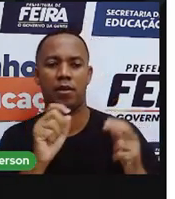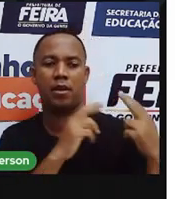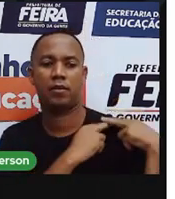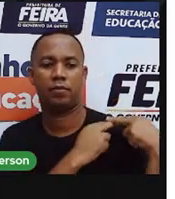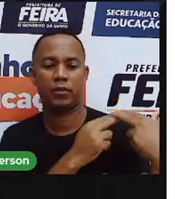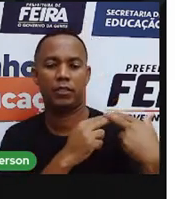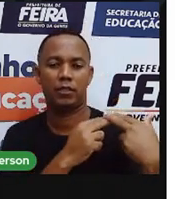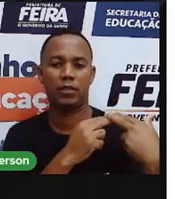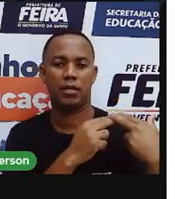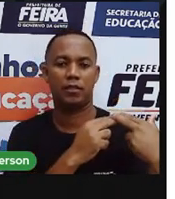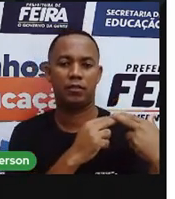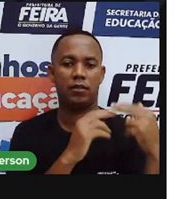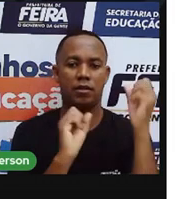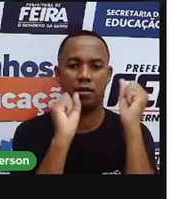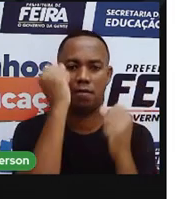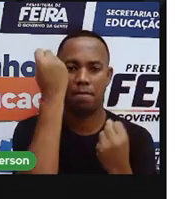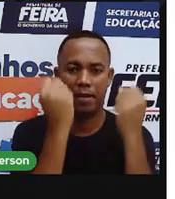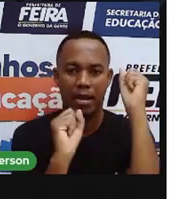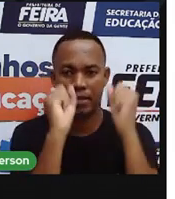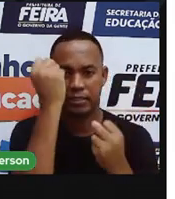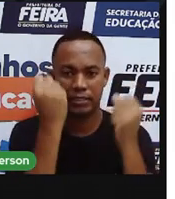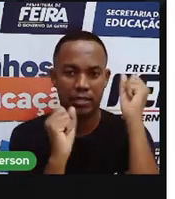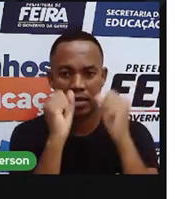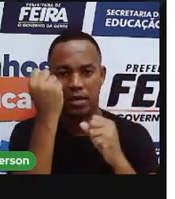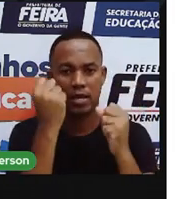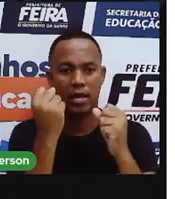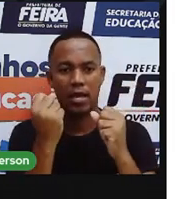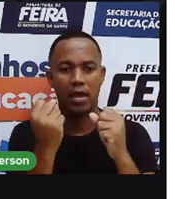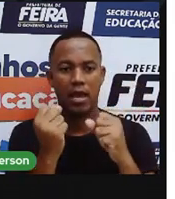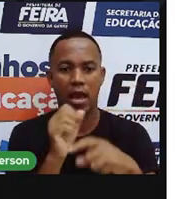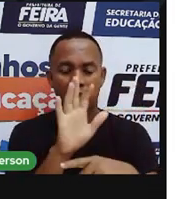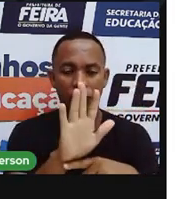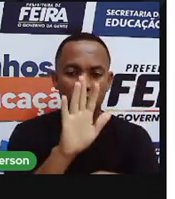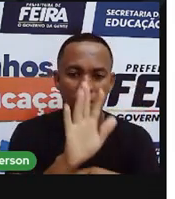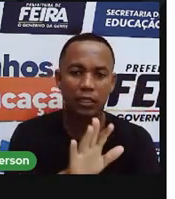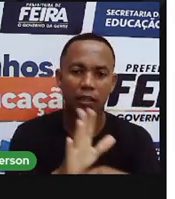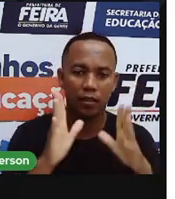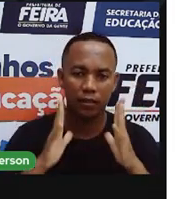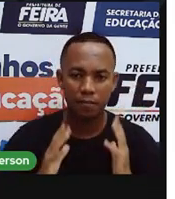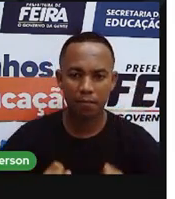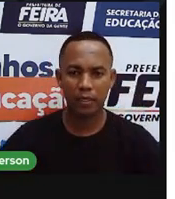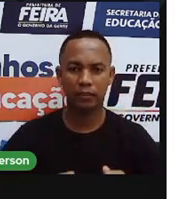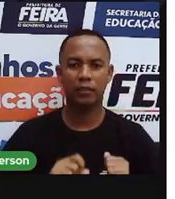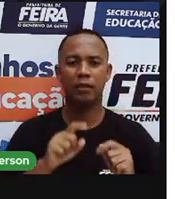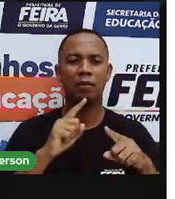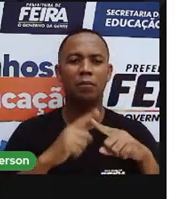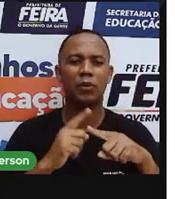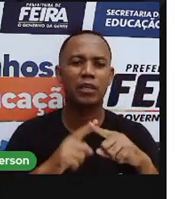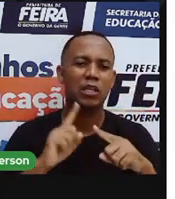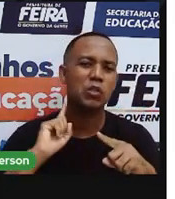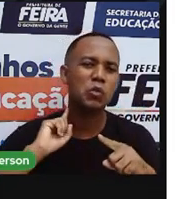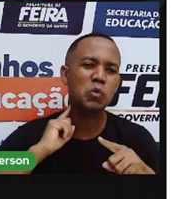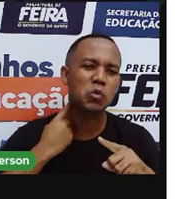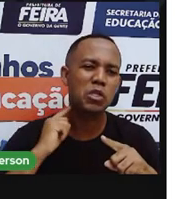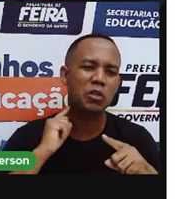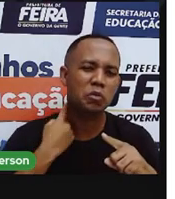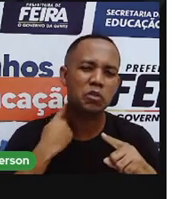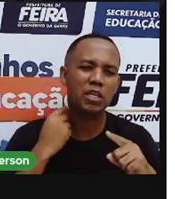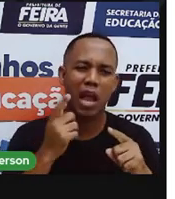Embasa, né? Que é um serviço público. O esgoto, por conta de diversas impurezas, ele após transmitir o quê?